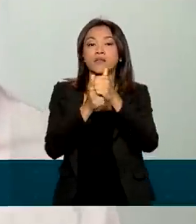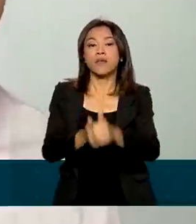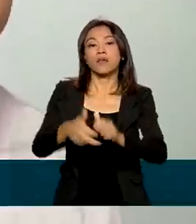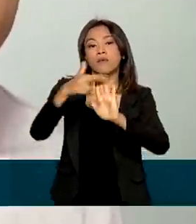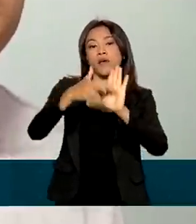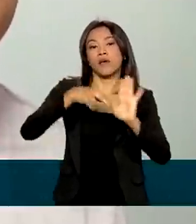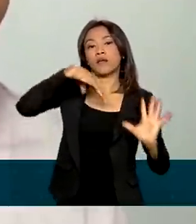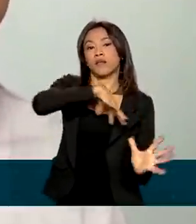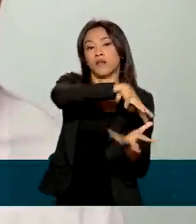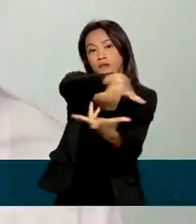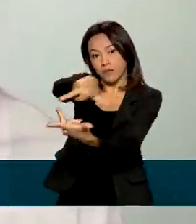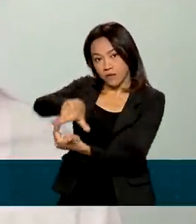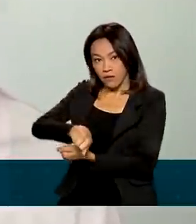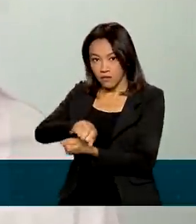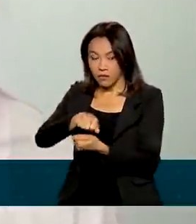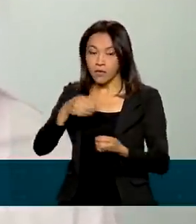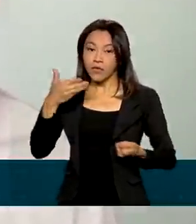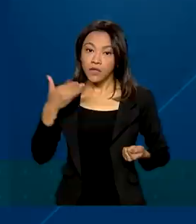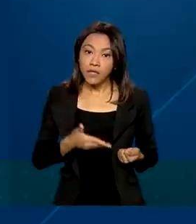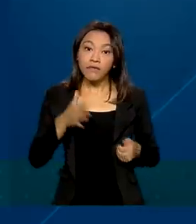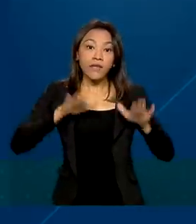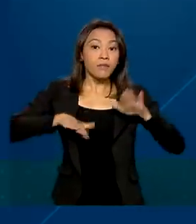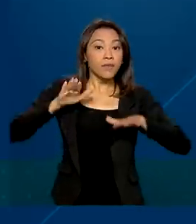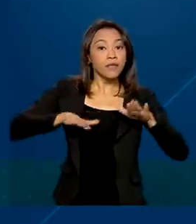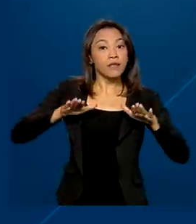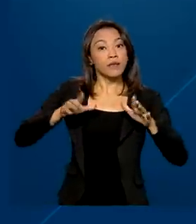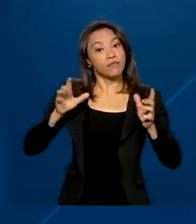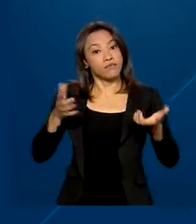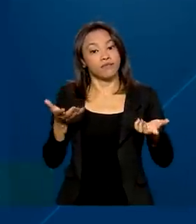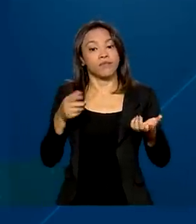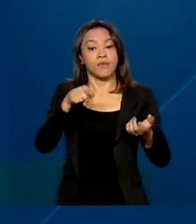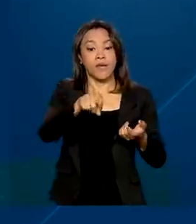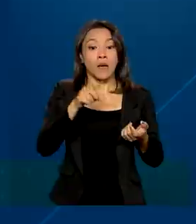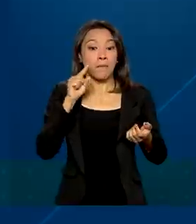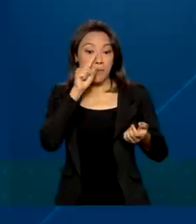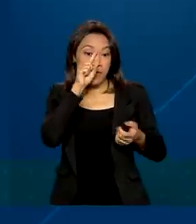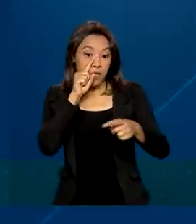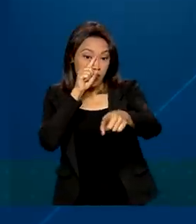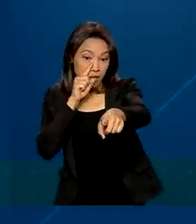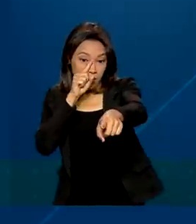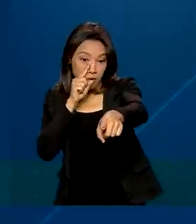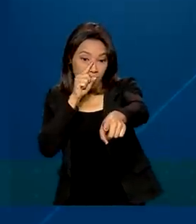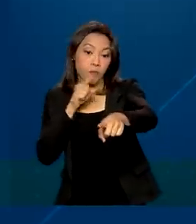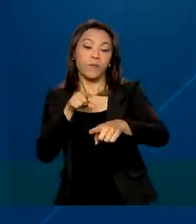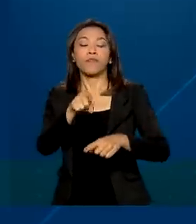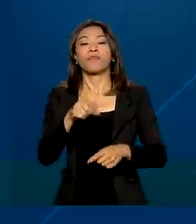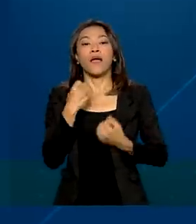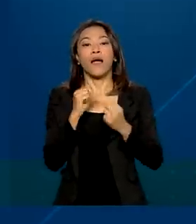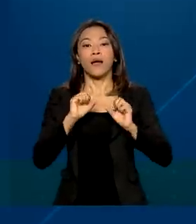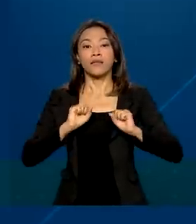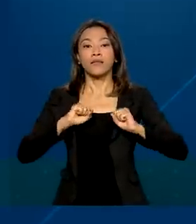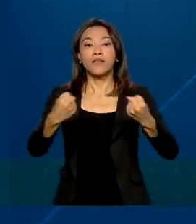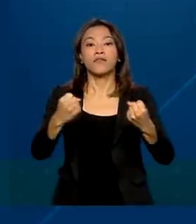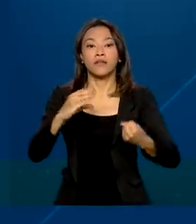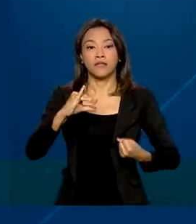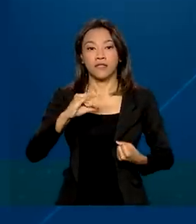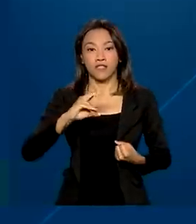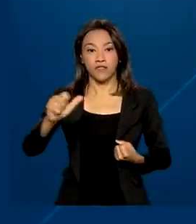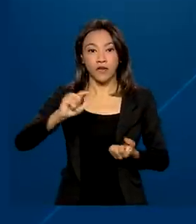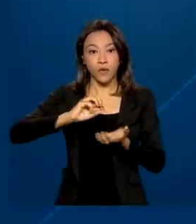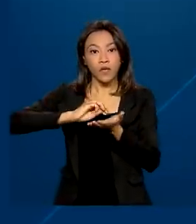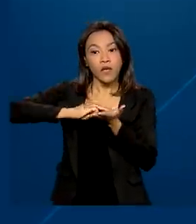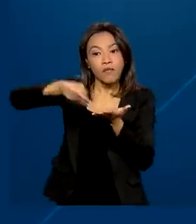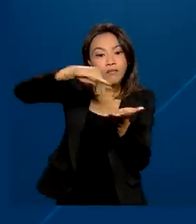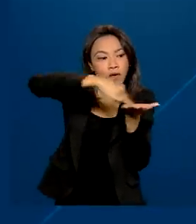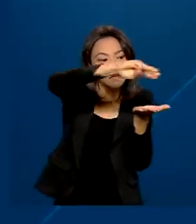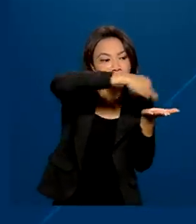Mundial de Meteorologia, de acordo com o fenômeno. Quando existe perigo, a Defesa Civil emite alertas de texto para os celulares